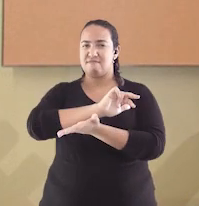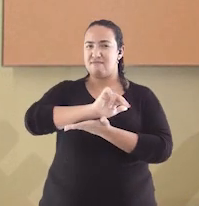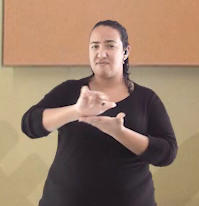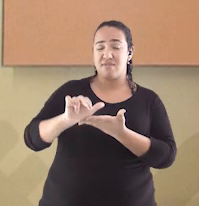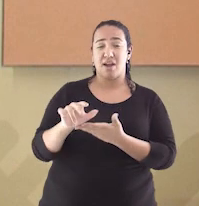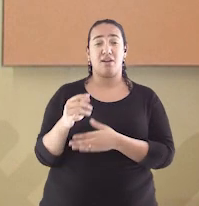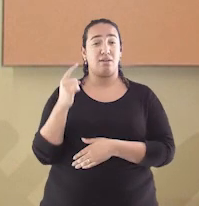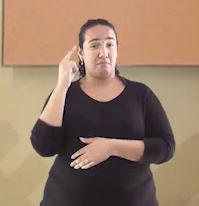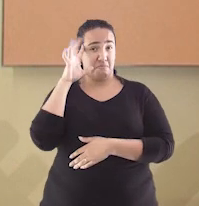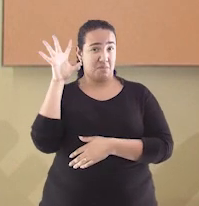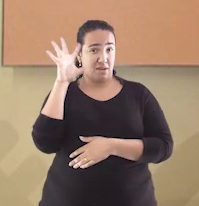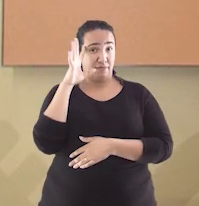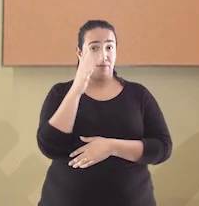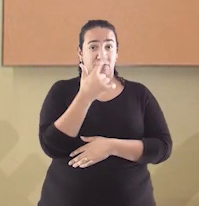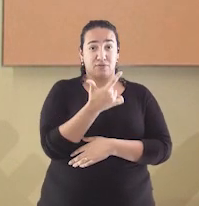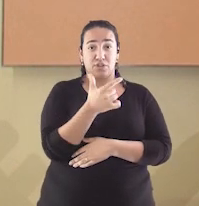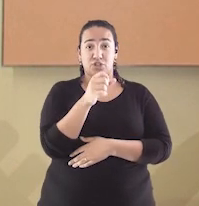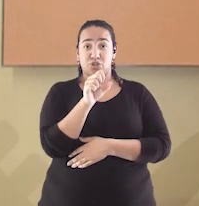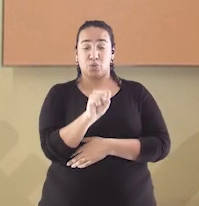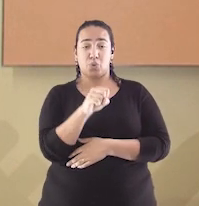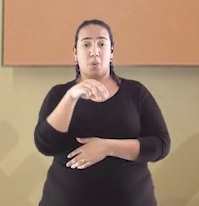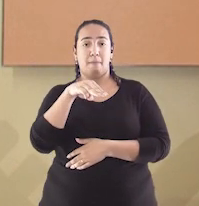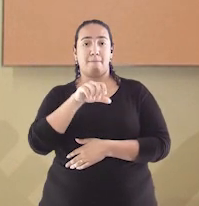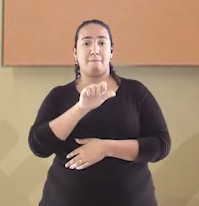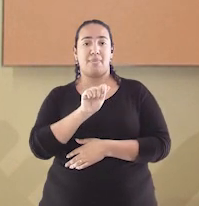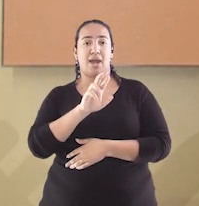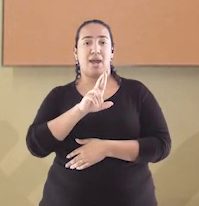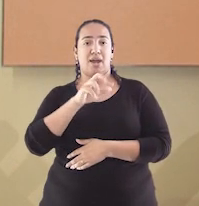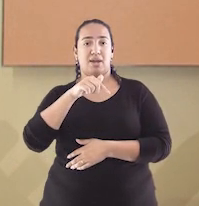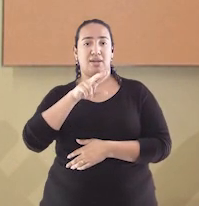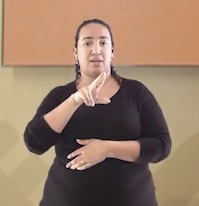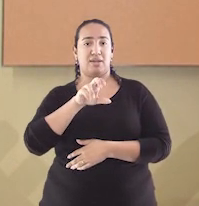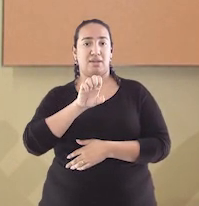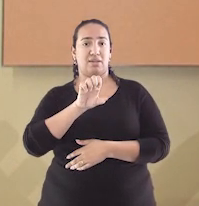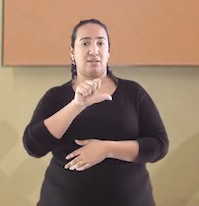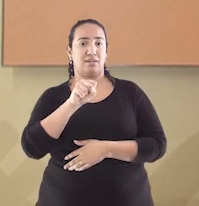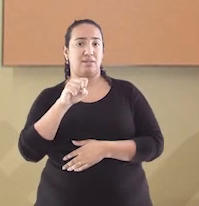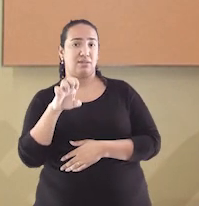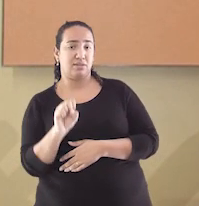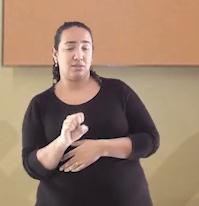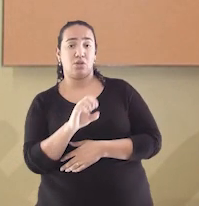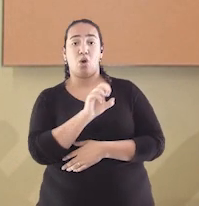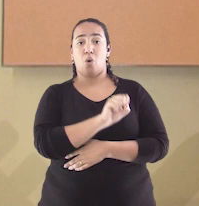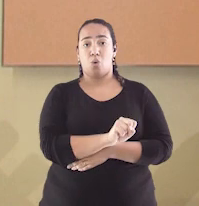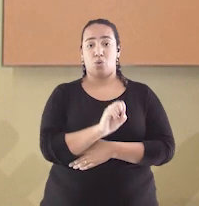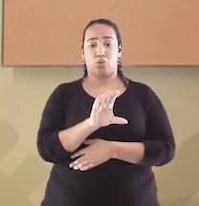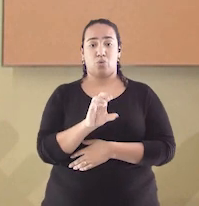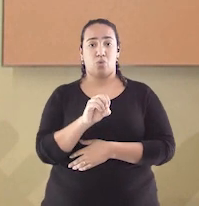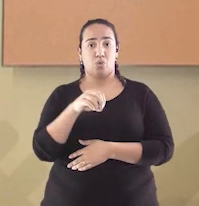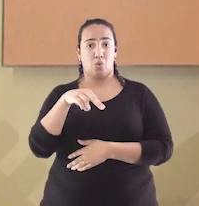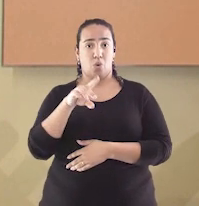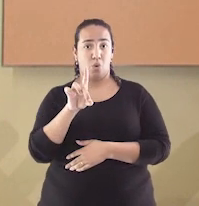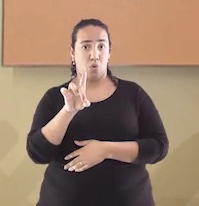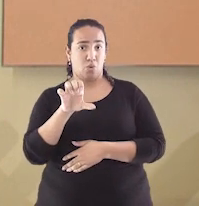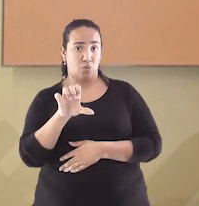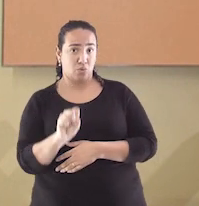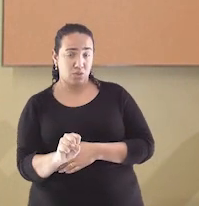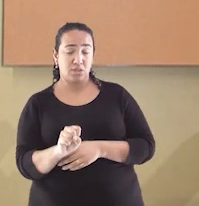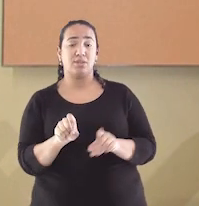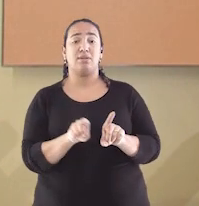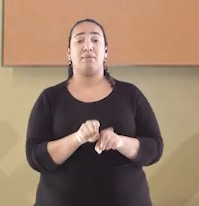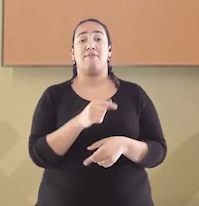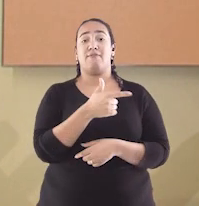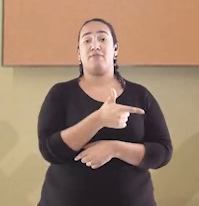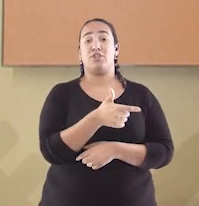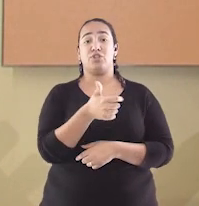noção, foram 28 novos marqueses, 8 condes, 16 viscondes, 21 barões